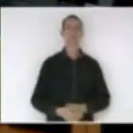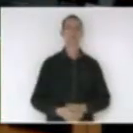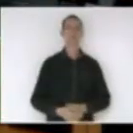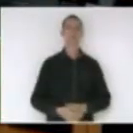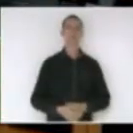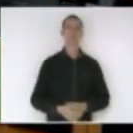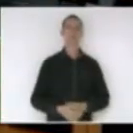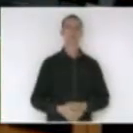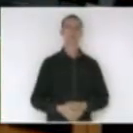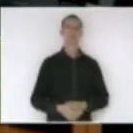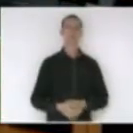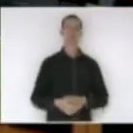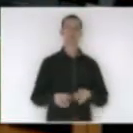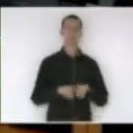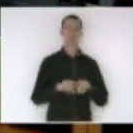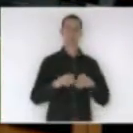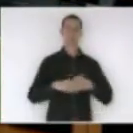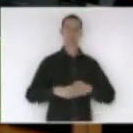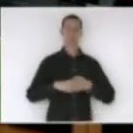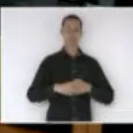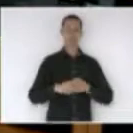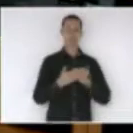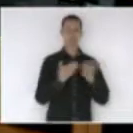Saudação, senhores e senhoras, deputados.